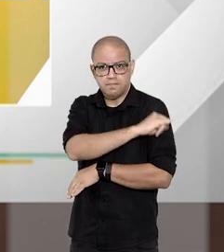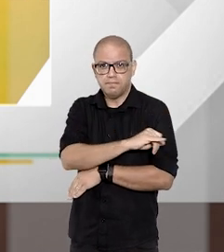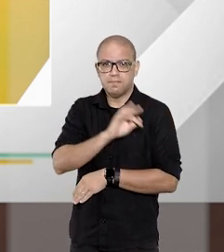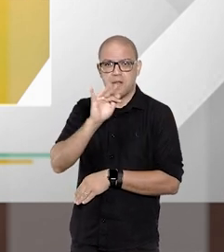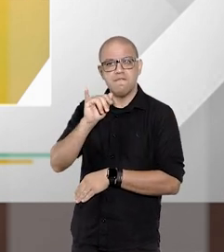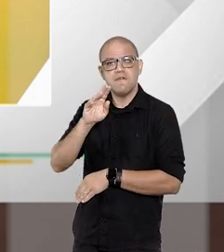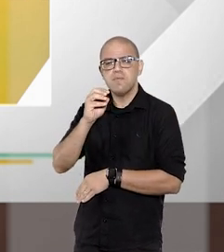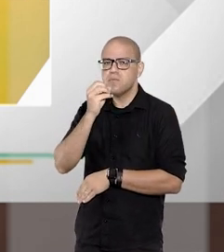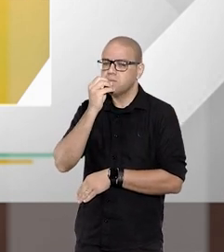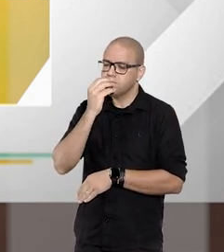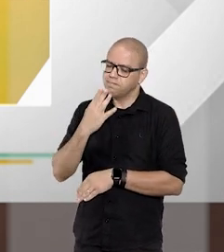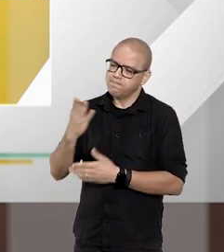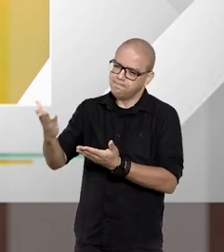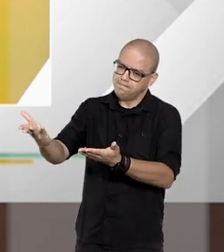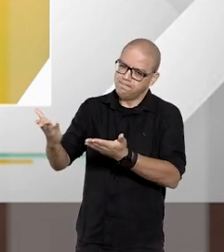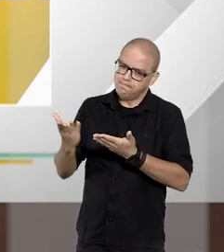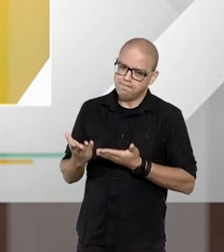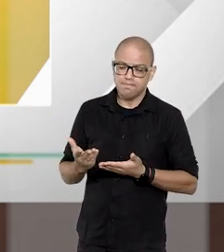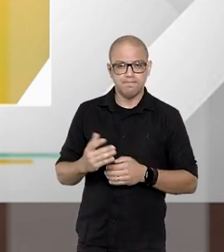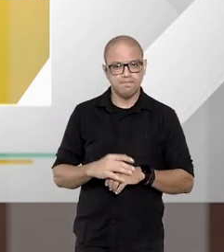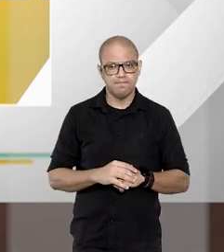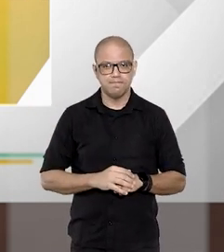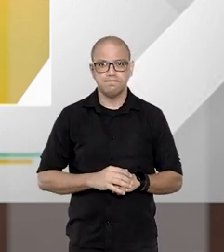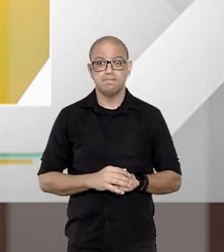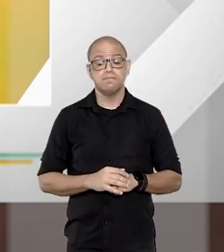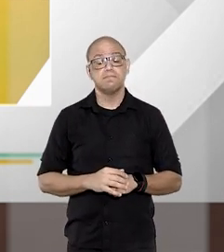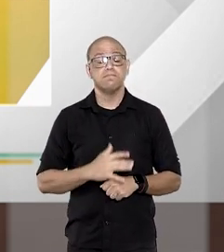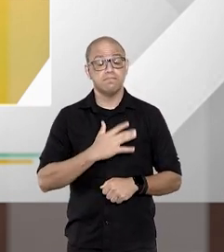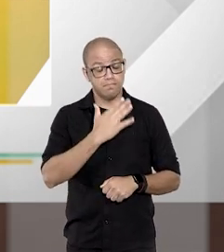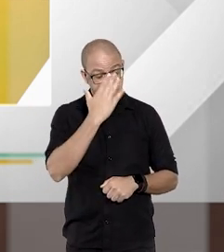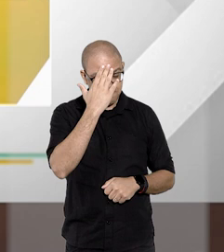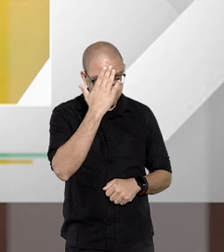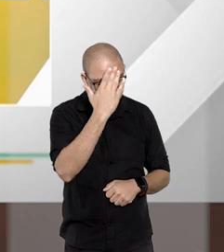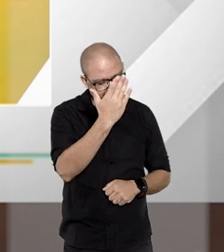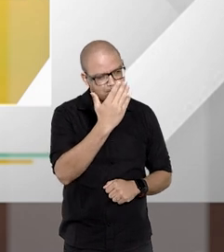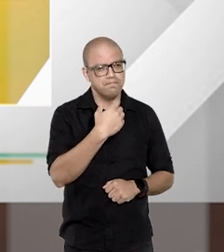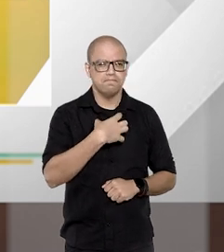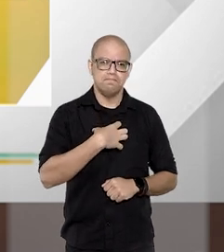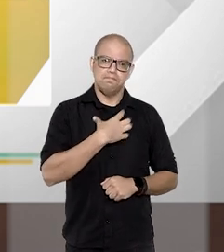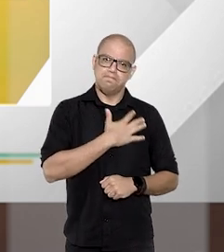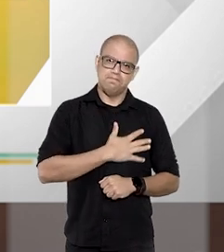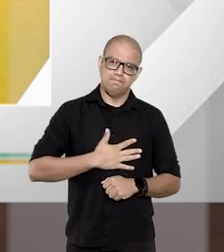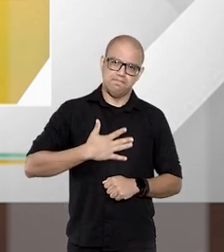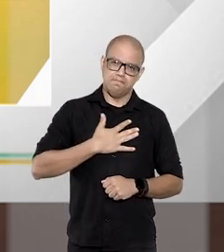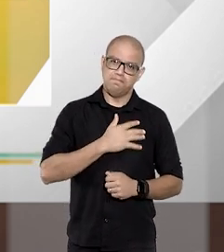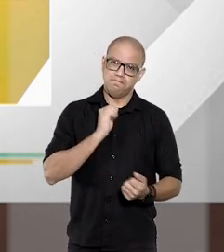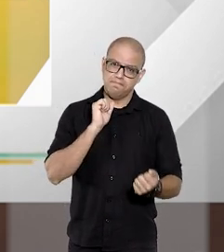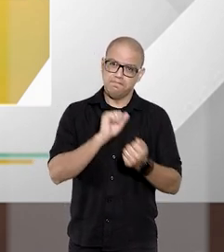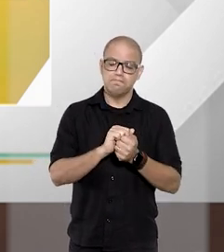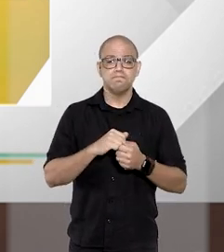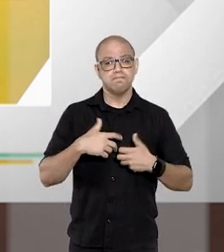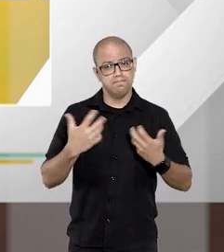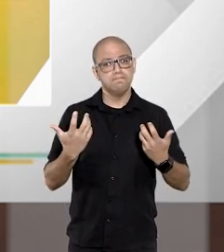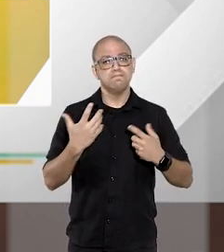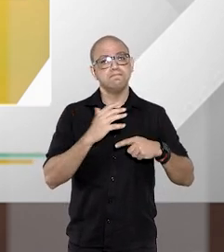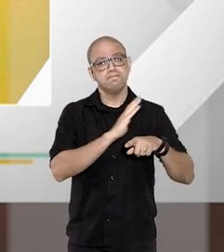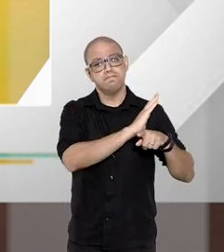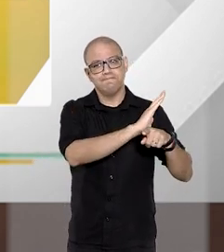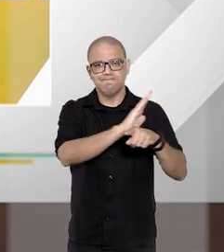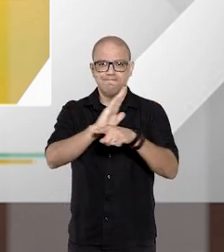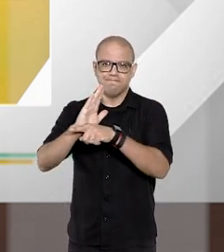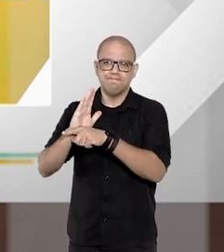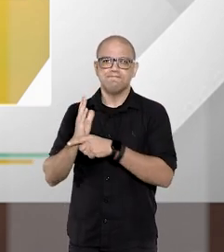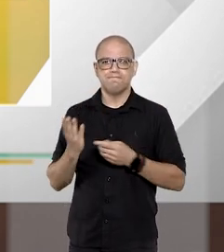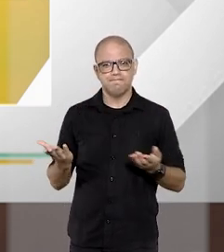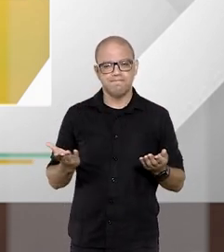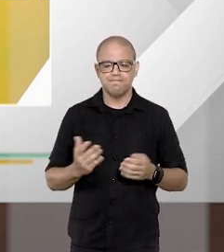Doutor Fábio Porto, muito bem-vindo ao Entender Direito. Muito obrigado. É um prazer imenso estar com vocês aqui. Espero poder contribuir aí para